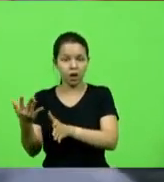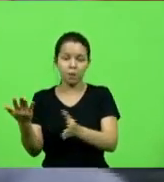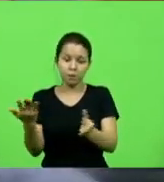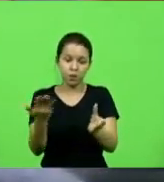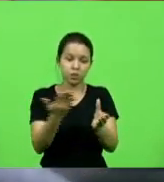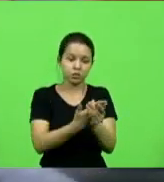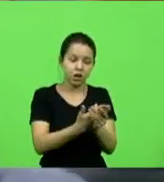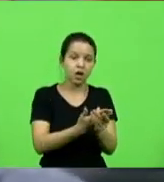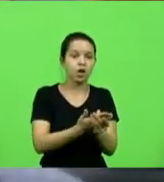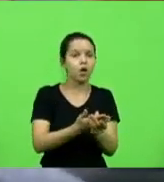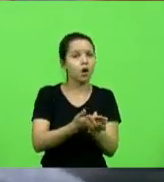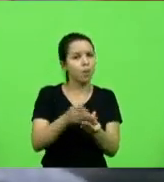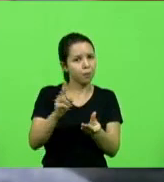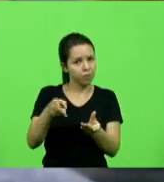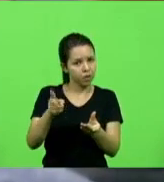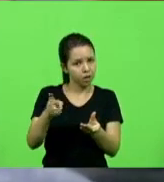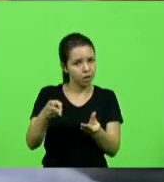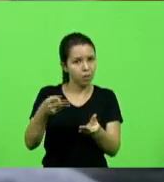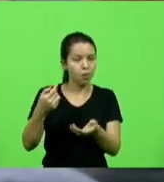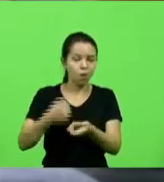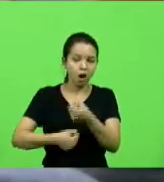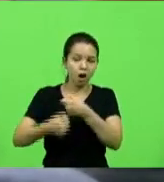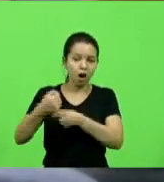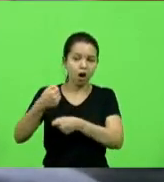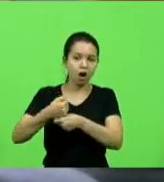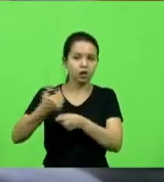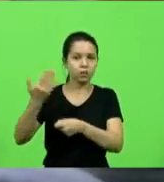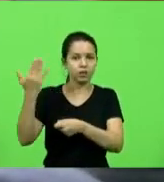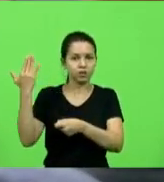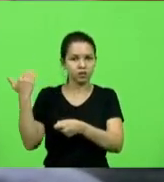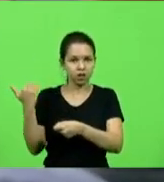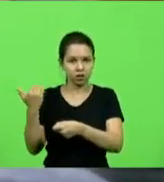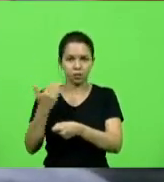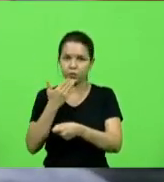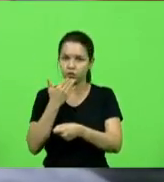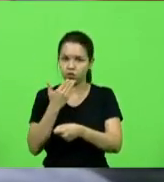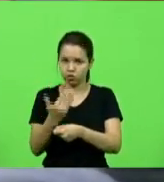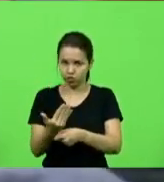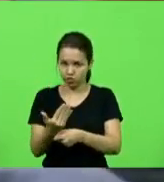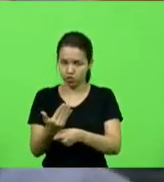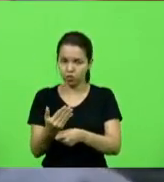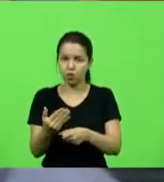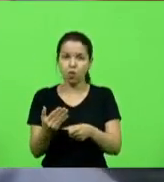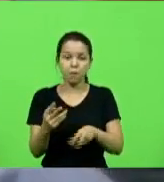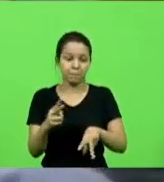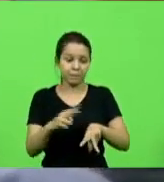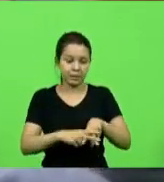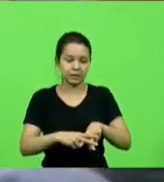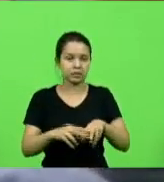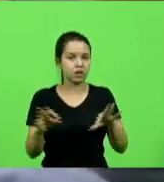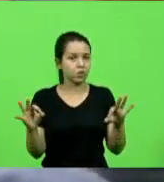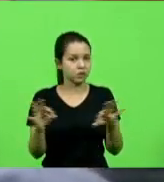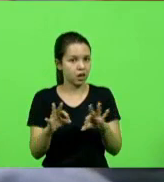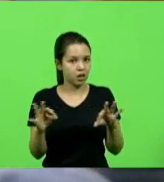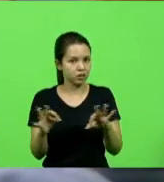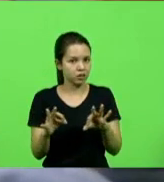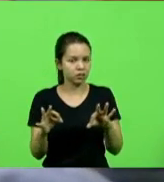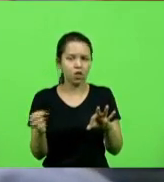denunciado lá no ano passado. E não houve nenhum pedido de prisão. Que fato novo aconteceu?